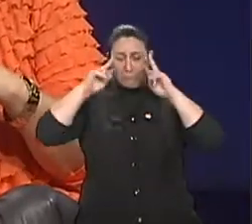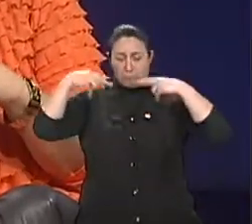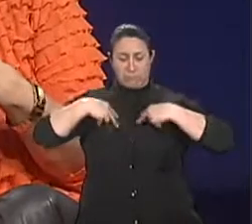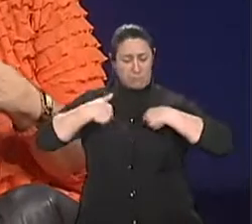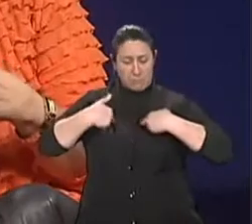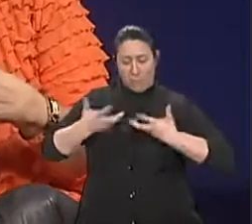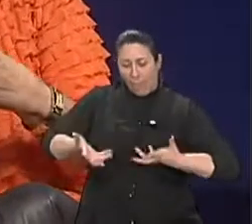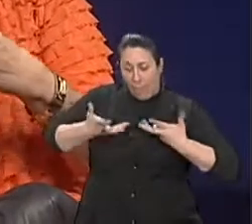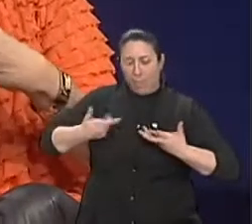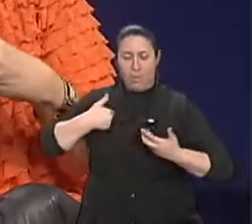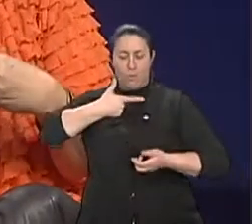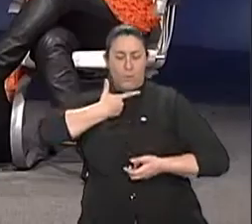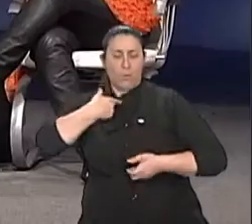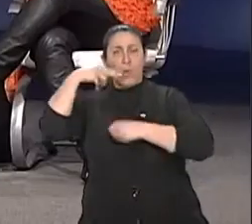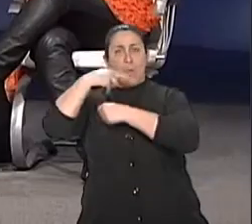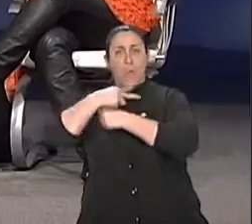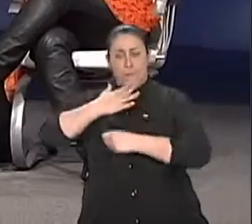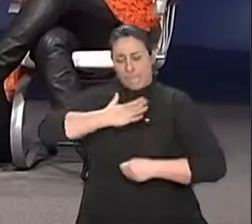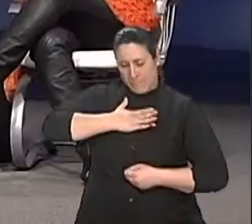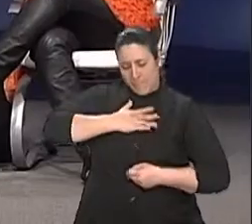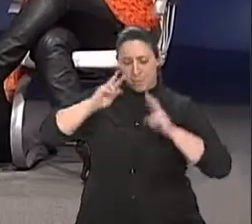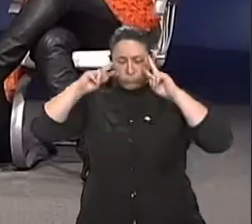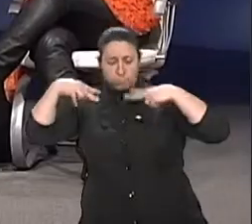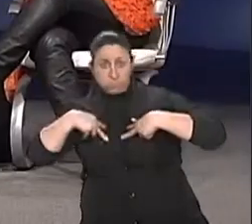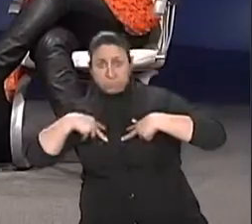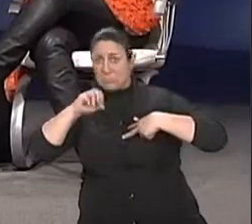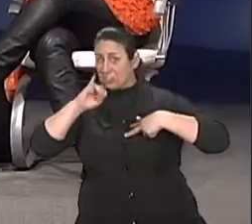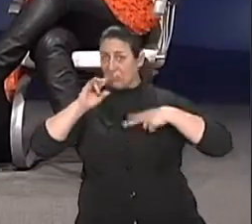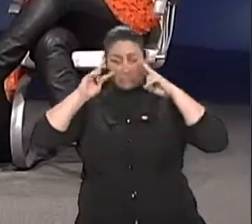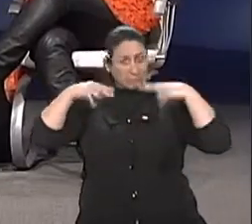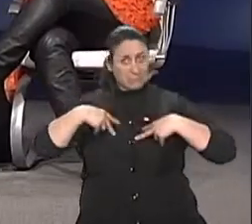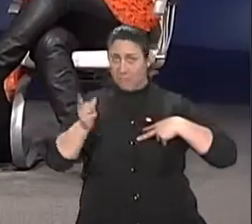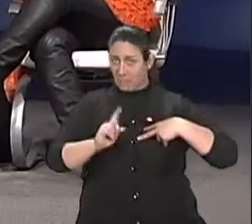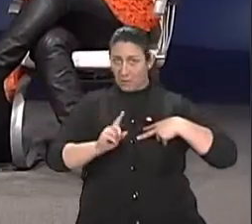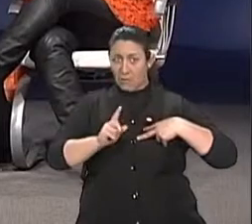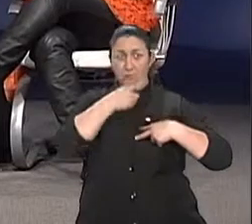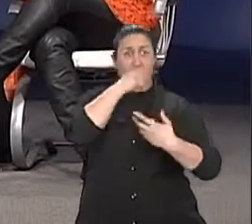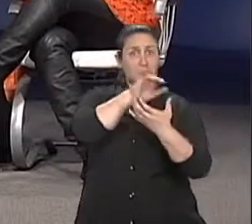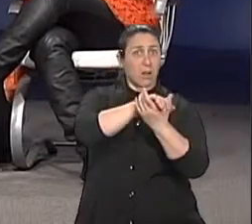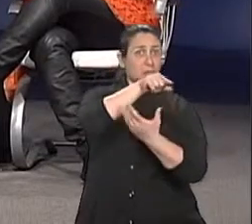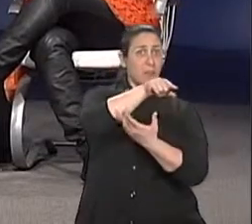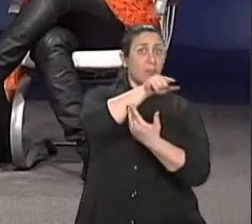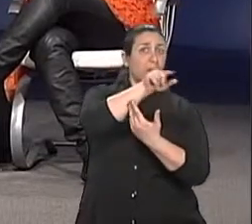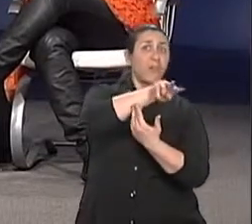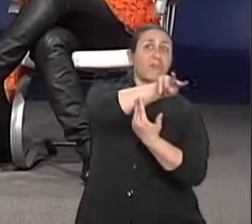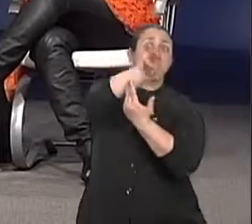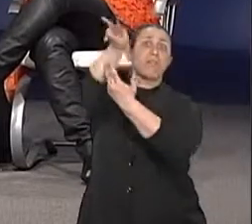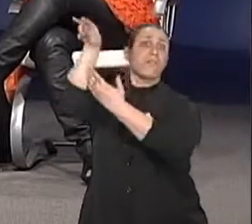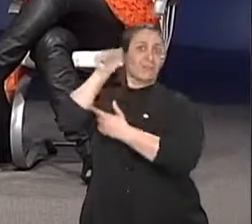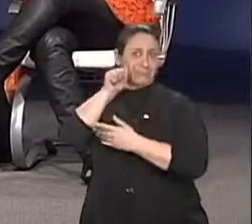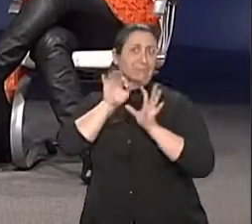grande interrogação. Se eu não cuido de mim. Ah. E aí nós vamos pegar muito as mulheres, né, Sônia? Se eu me qualifico. Se eu não me